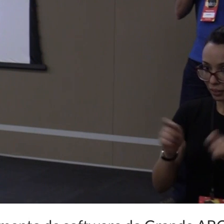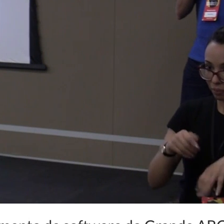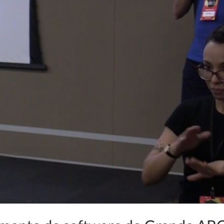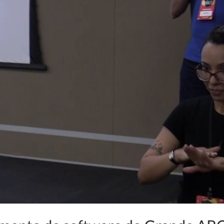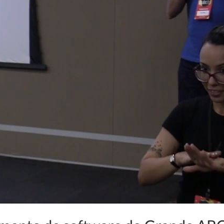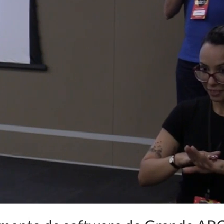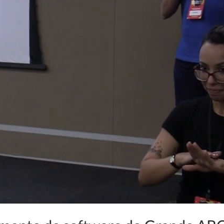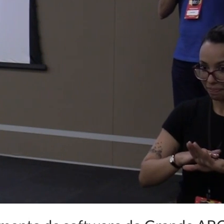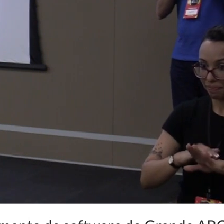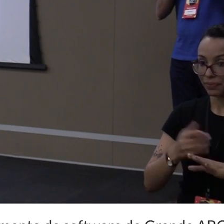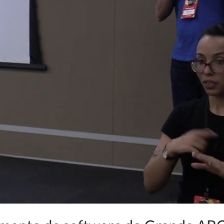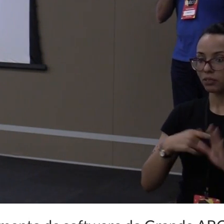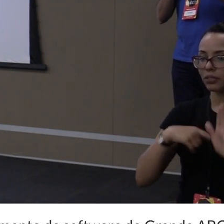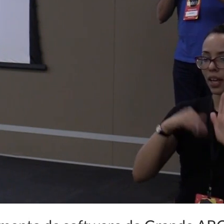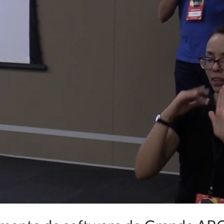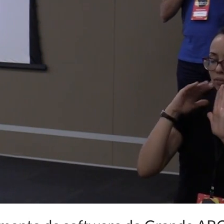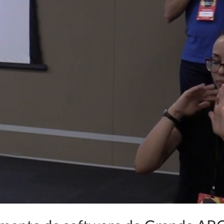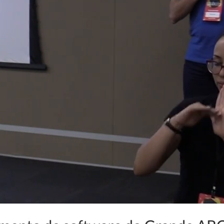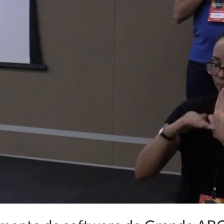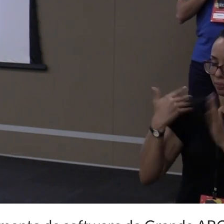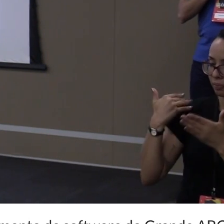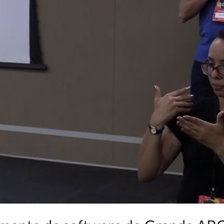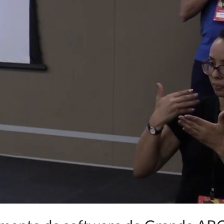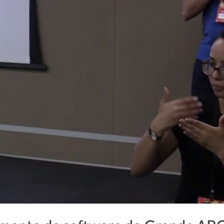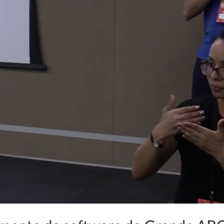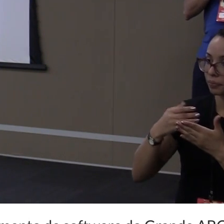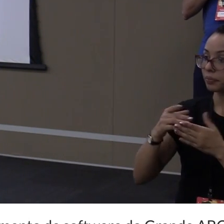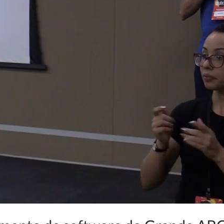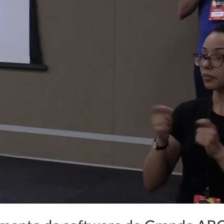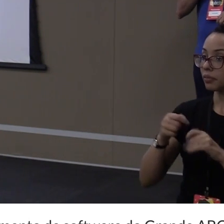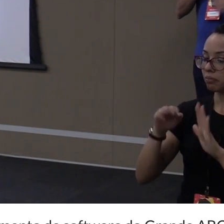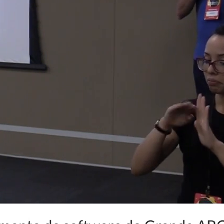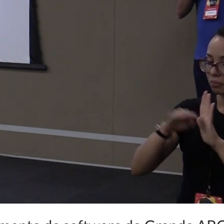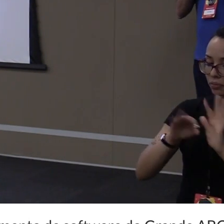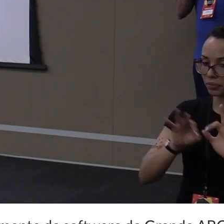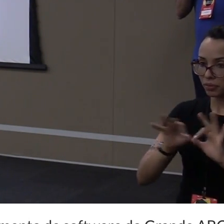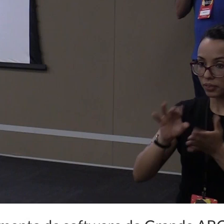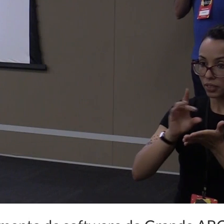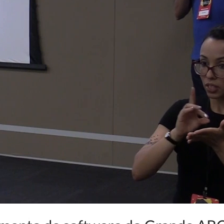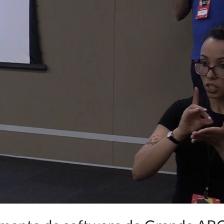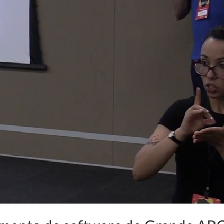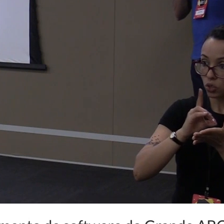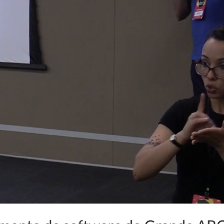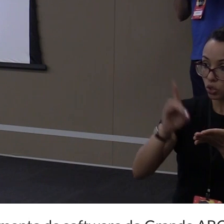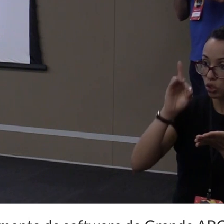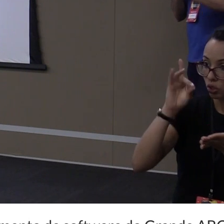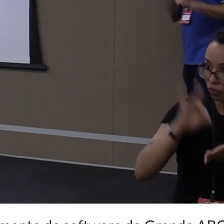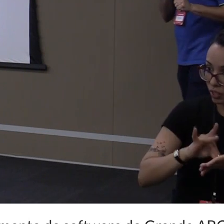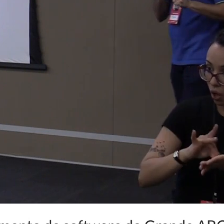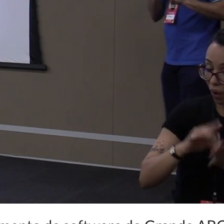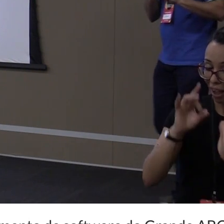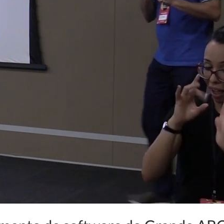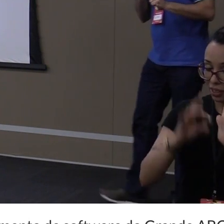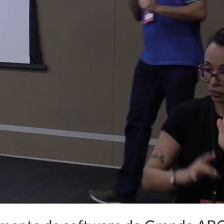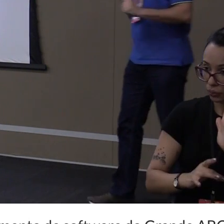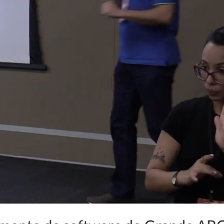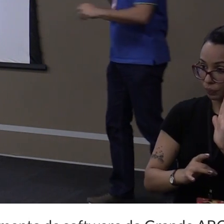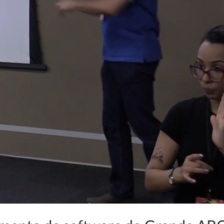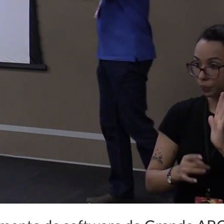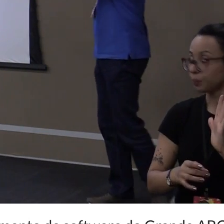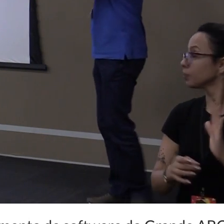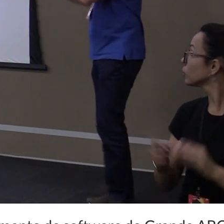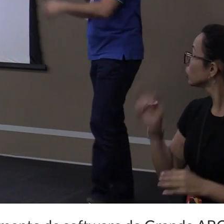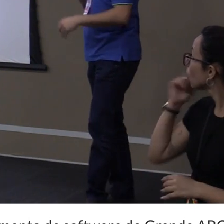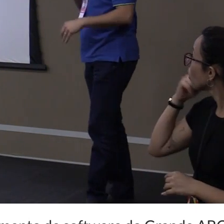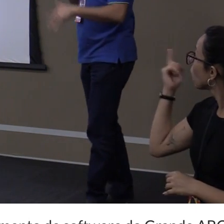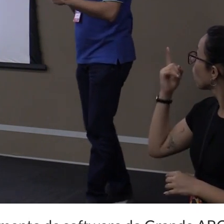aqui. Então, eu vou ter uma lista dos seletores dos diários. Para cada diário, dentro dessa lista de diários. Olha como o Python